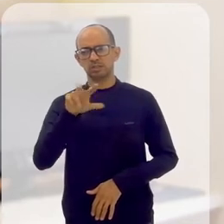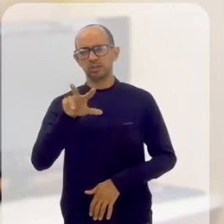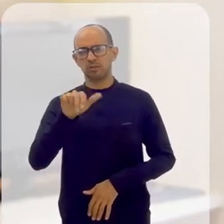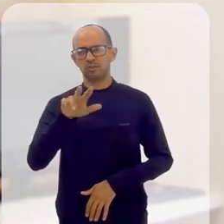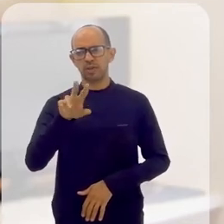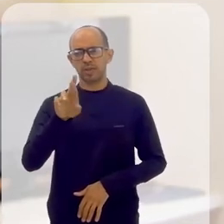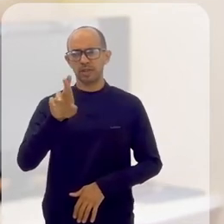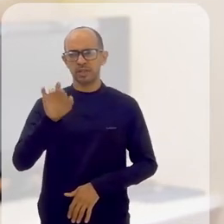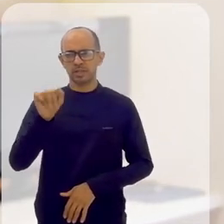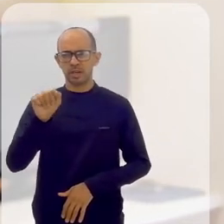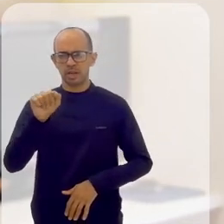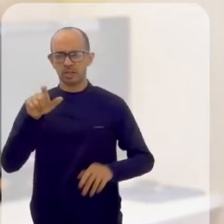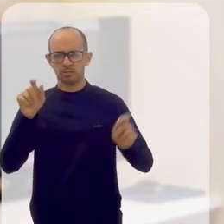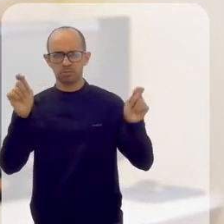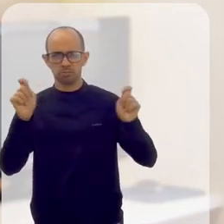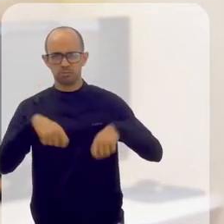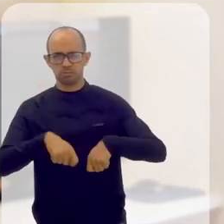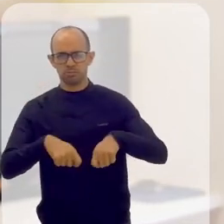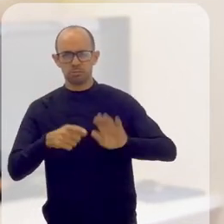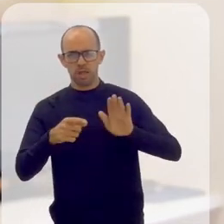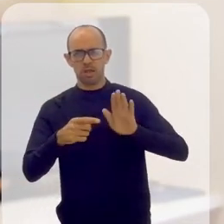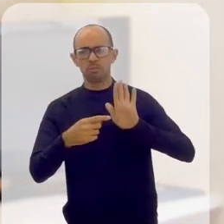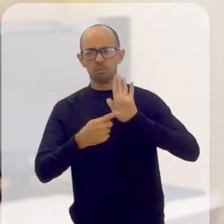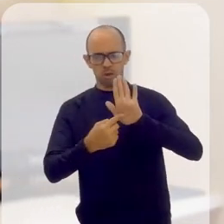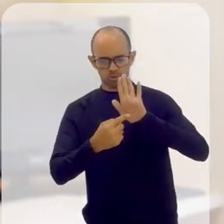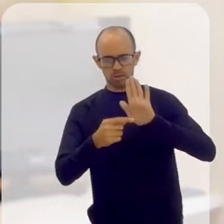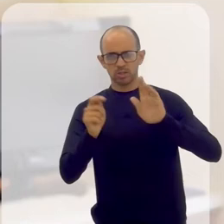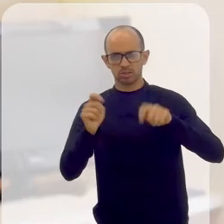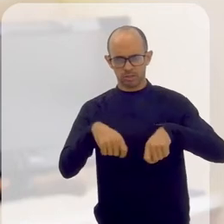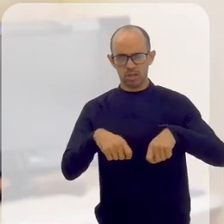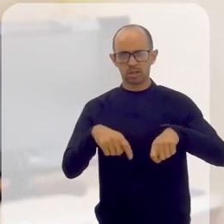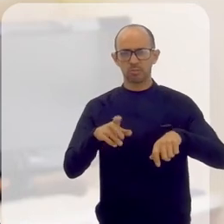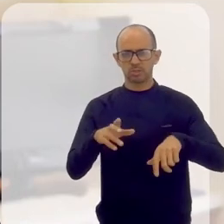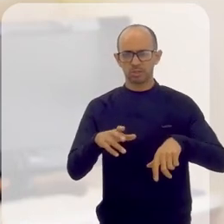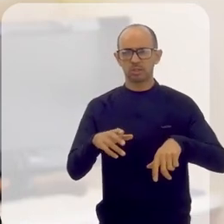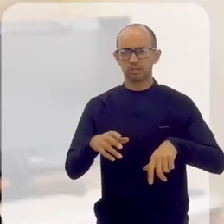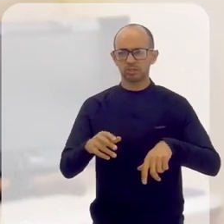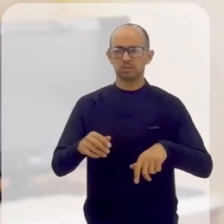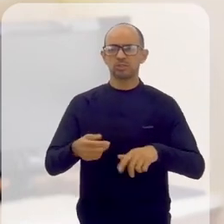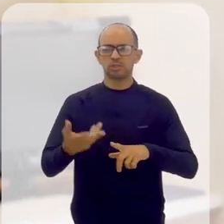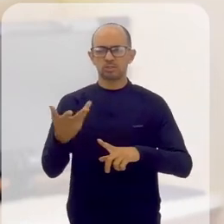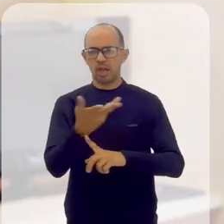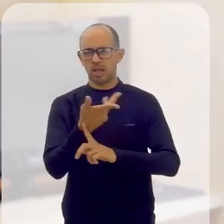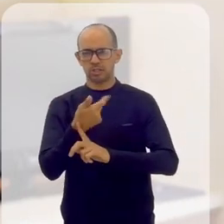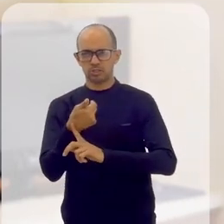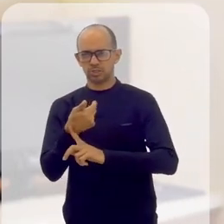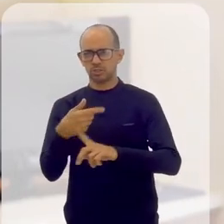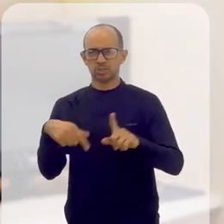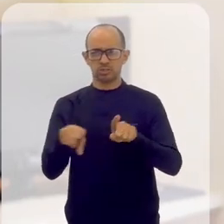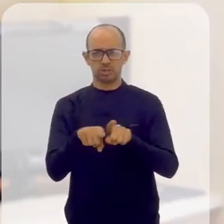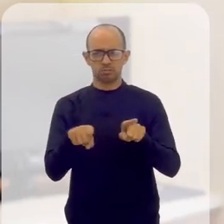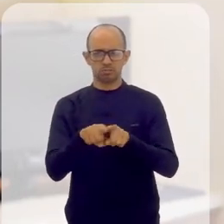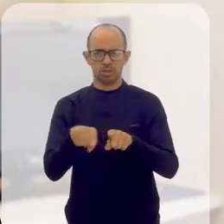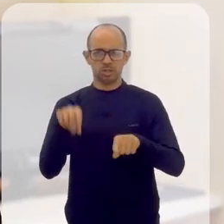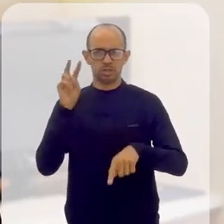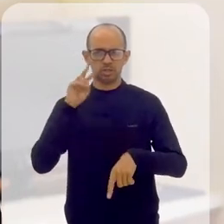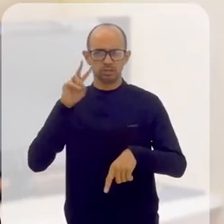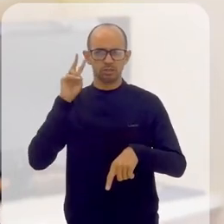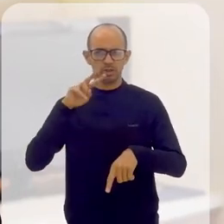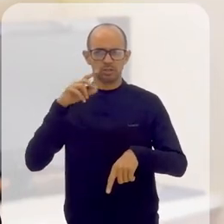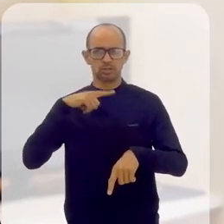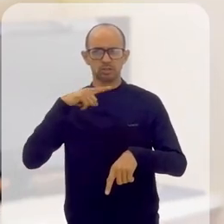exemplos que mostram isso da capacidade criativa e grandes artistas até na